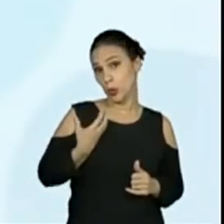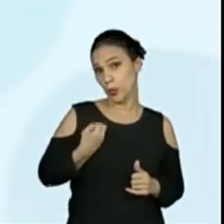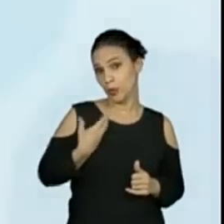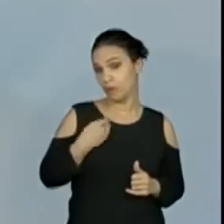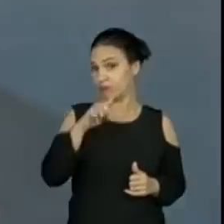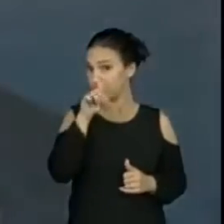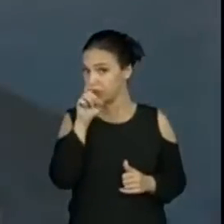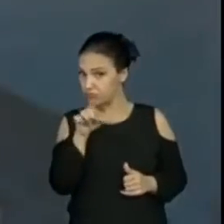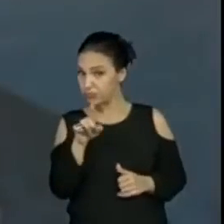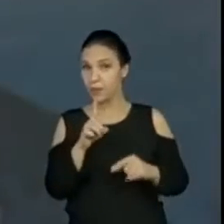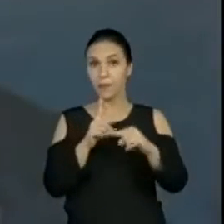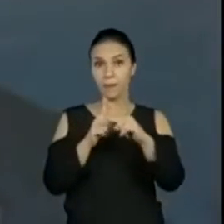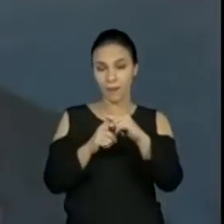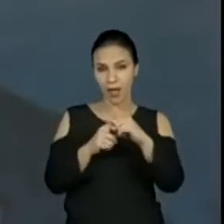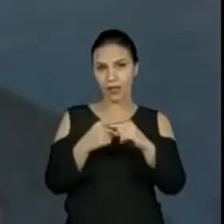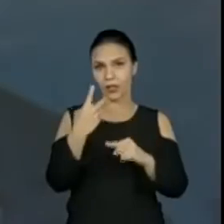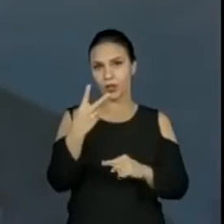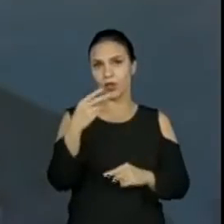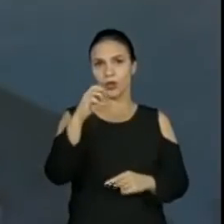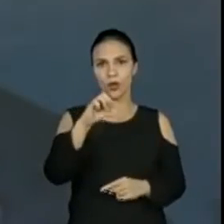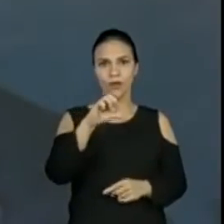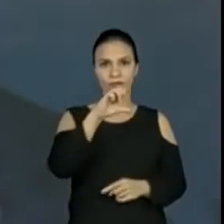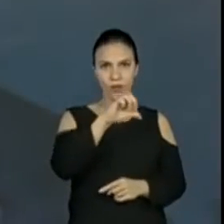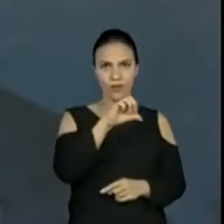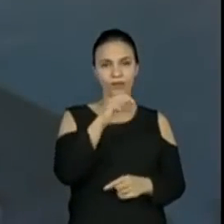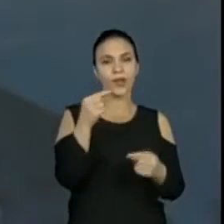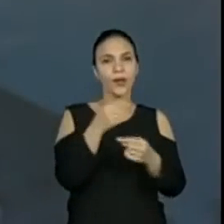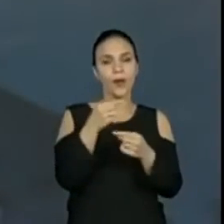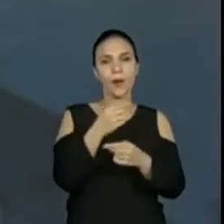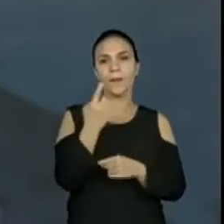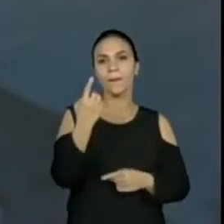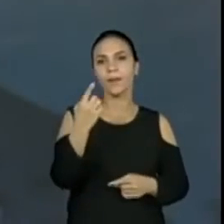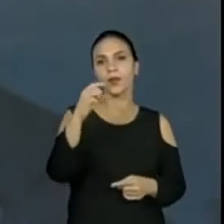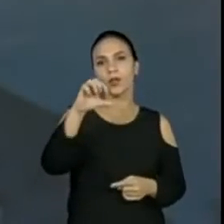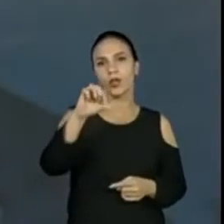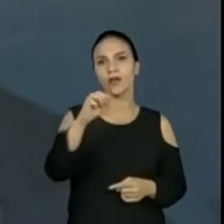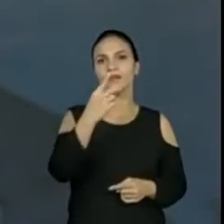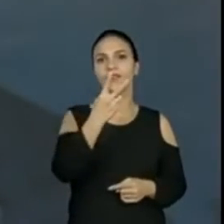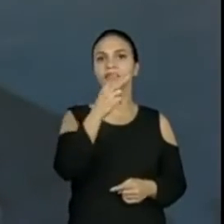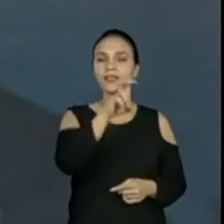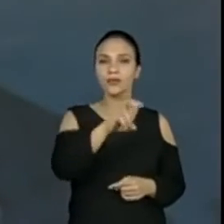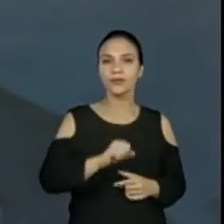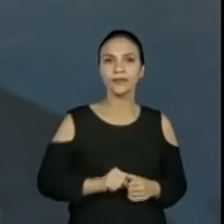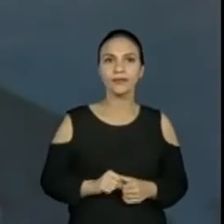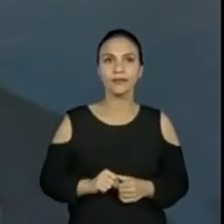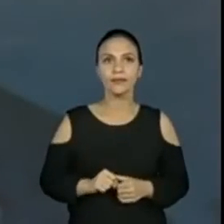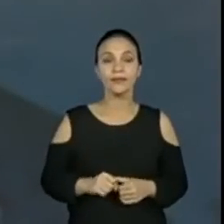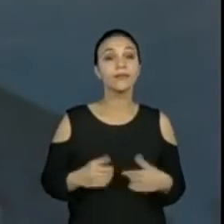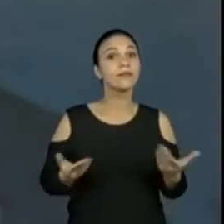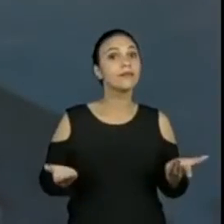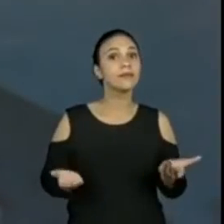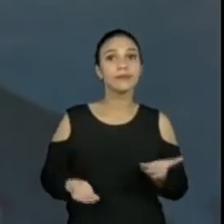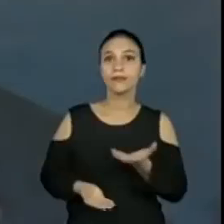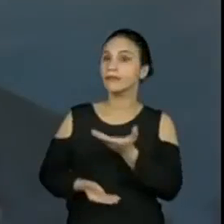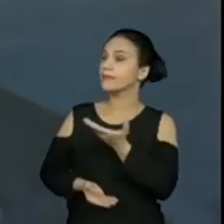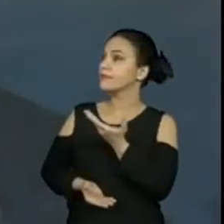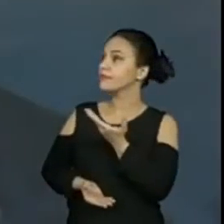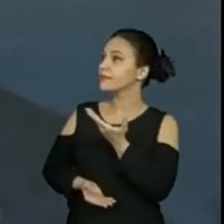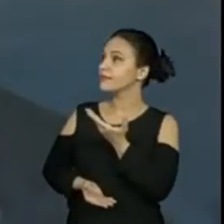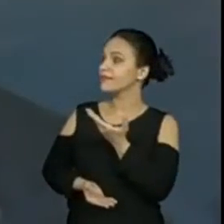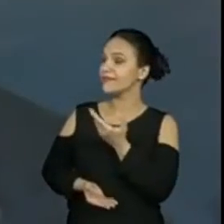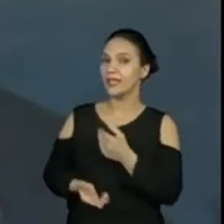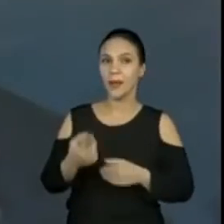299 deu 1925. E aí? Eu tenho um número que mais